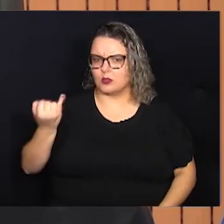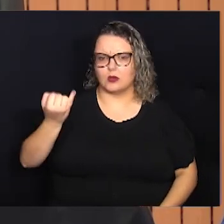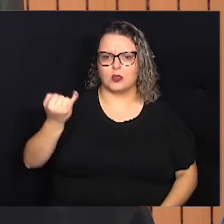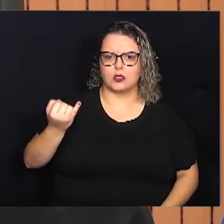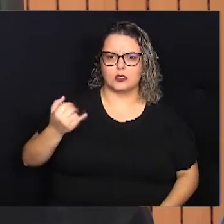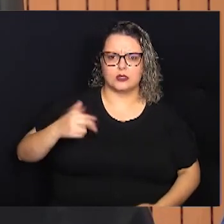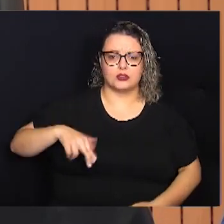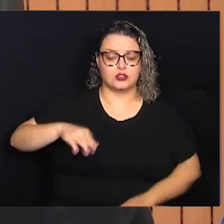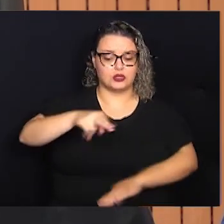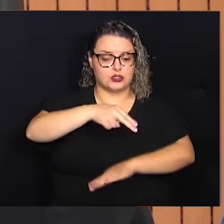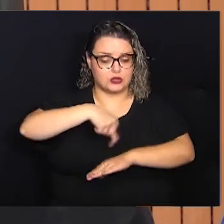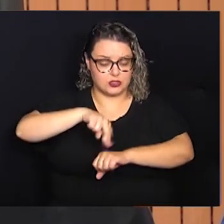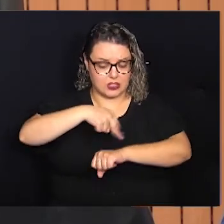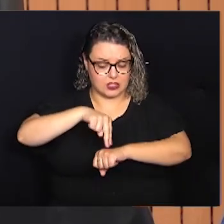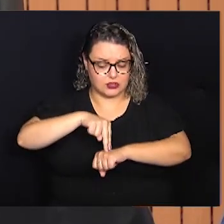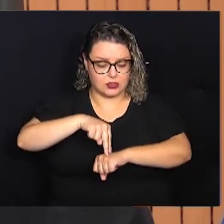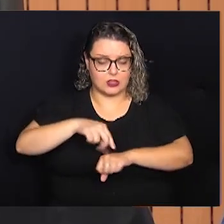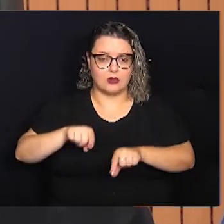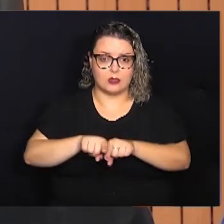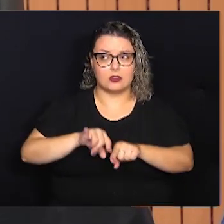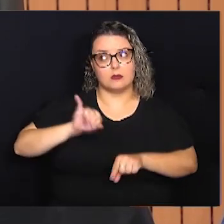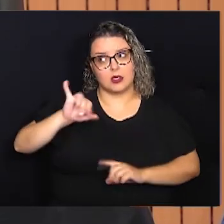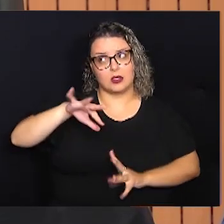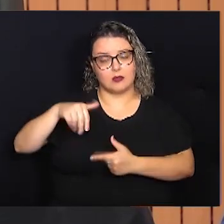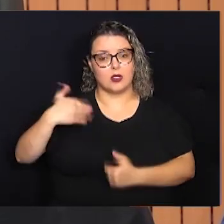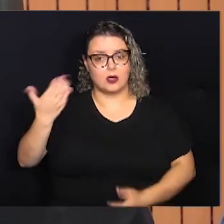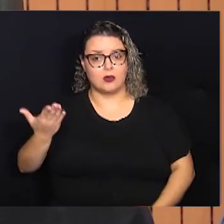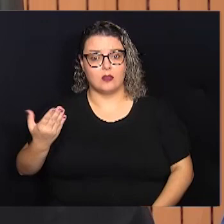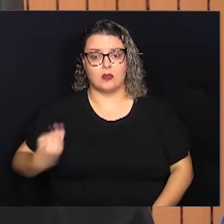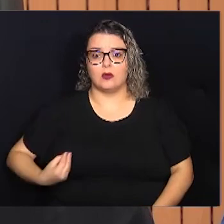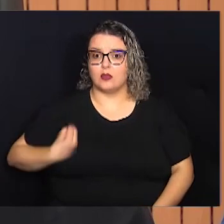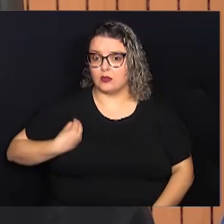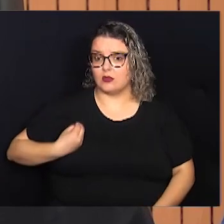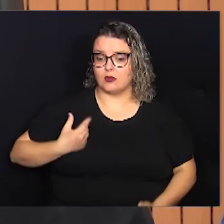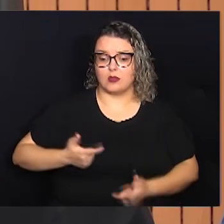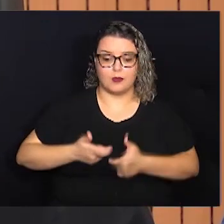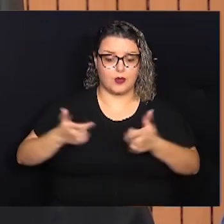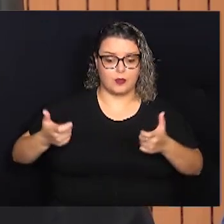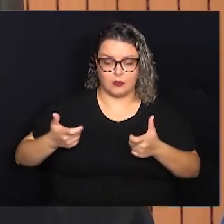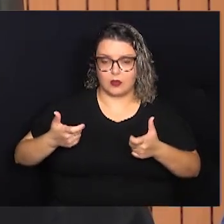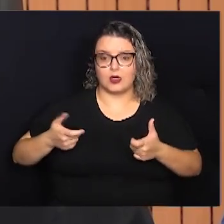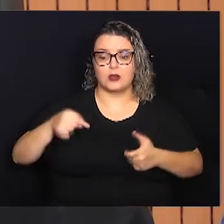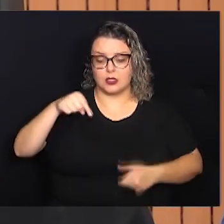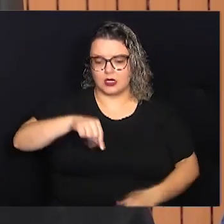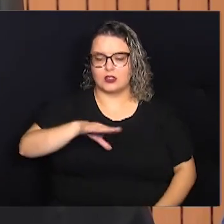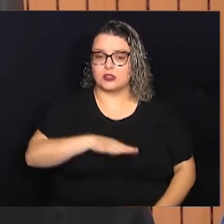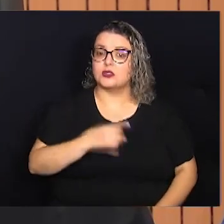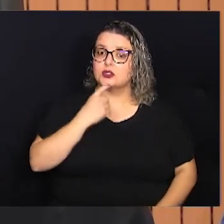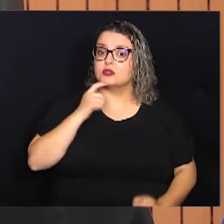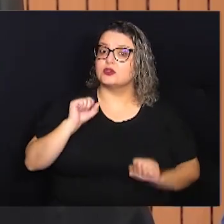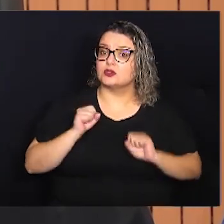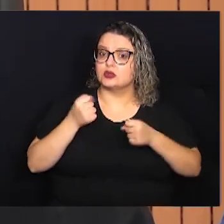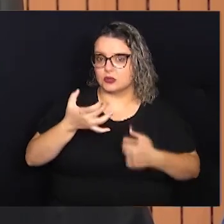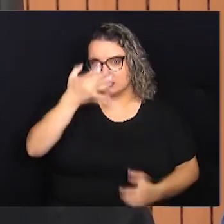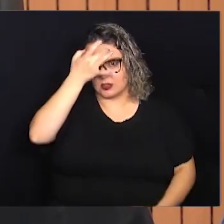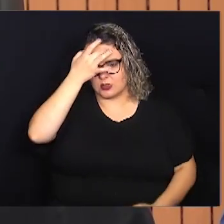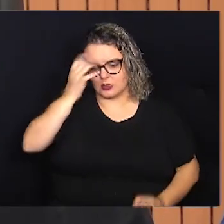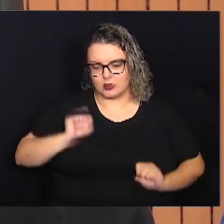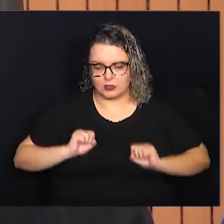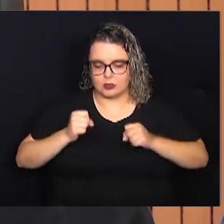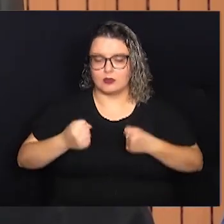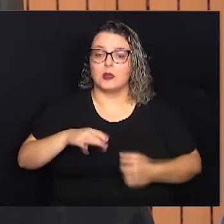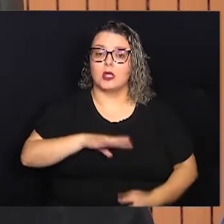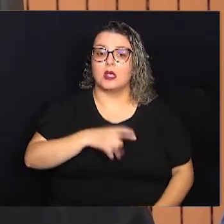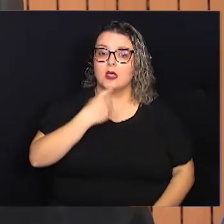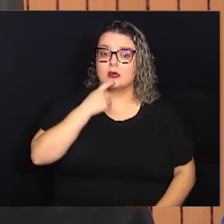nacional e internacional, e que viveu parte da sua vida significativa em Campinas, dedicando seu